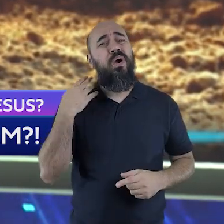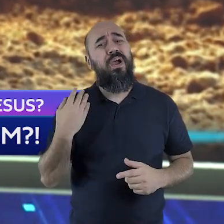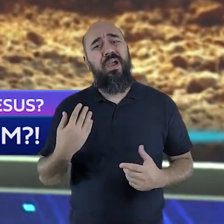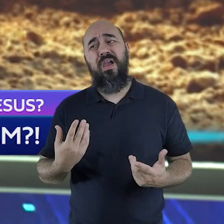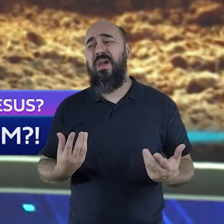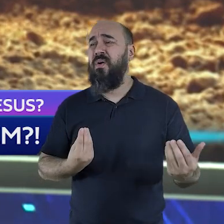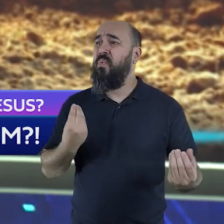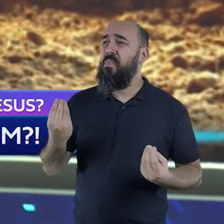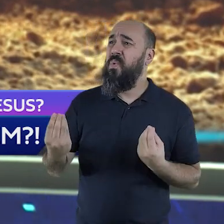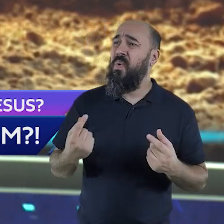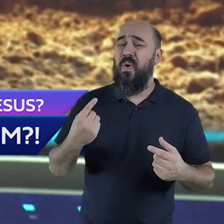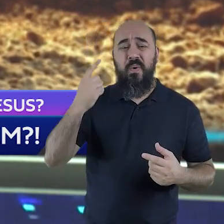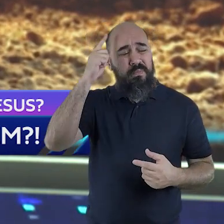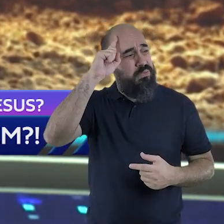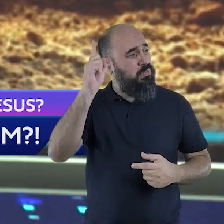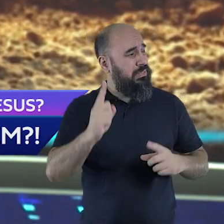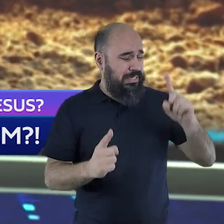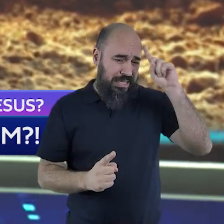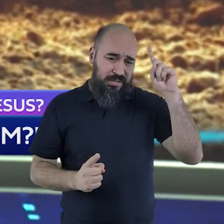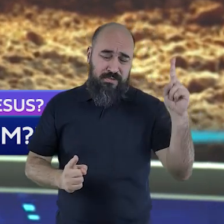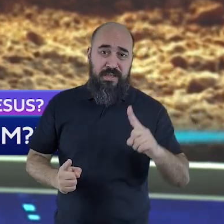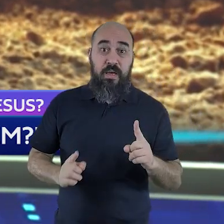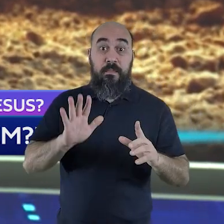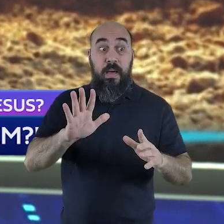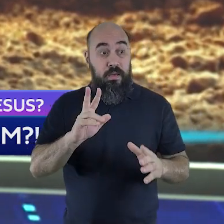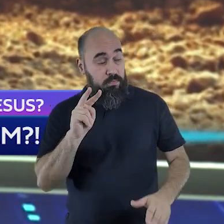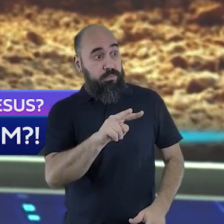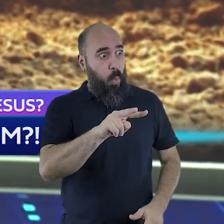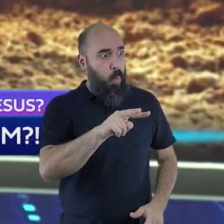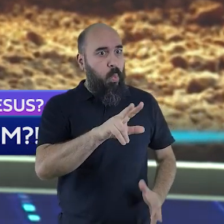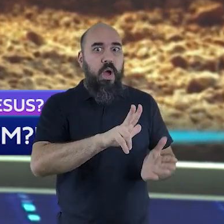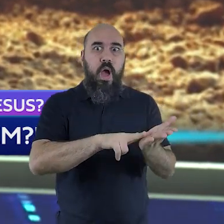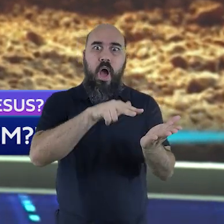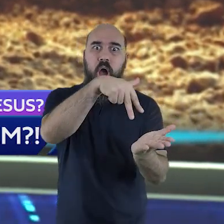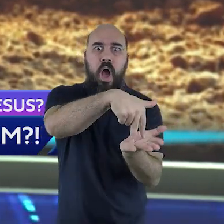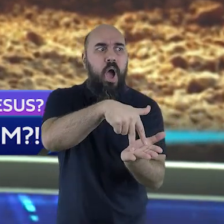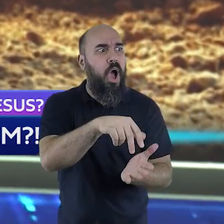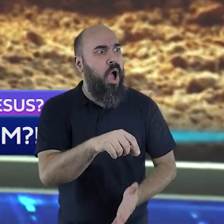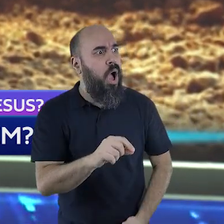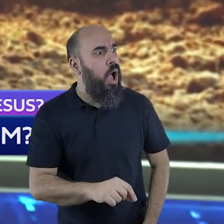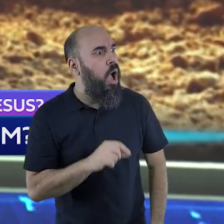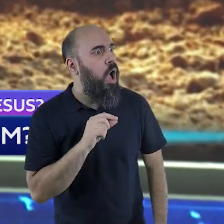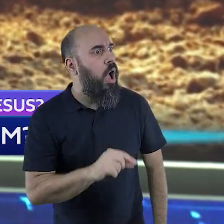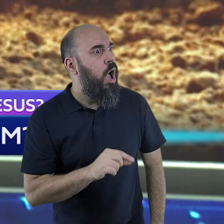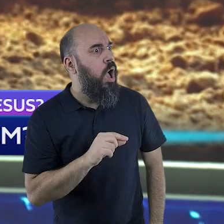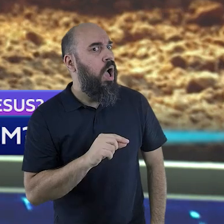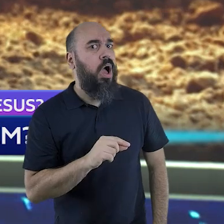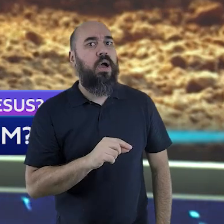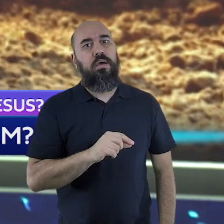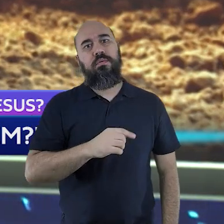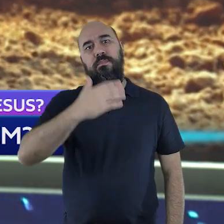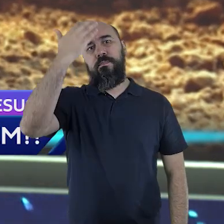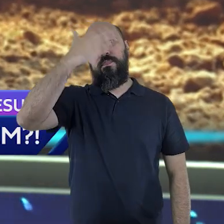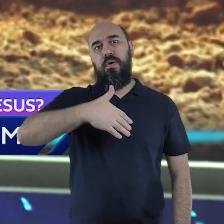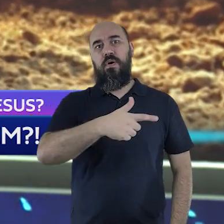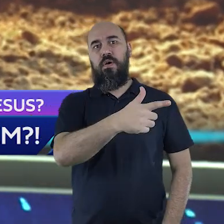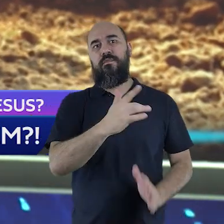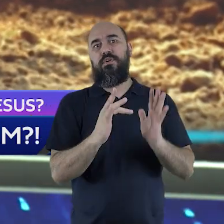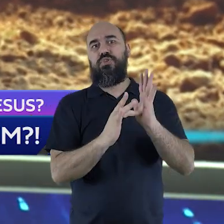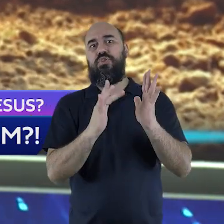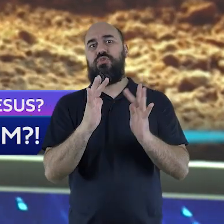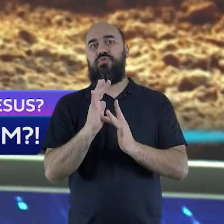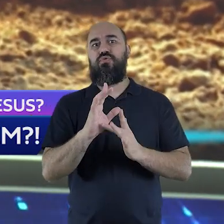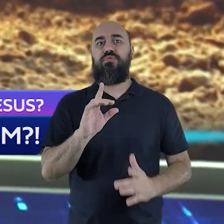todo o sofrimento agora a ressurreição determina a autenticidade de Jesus